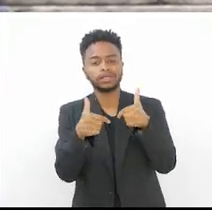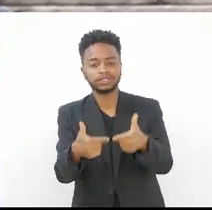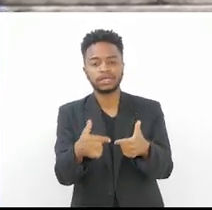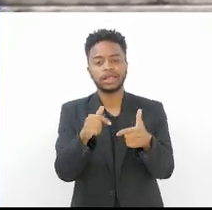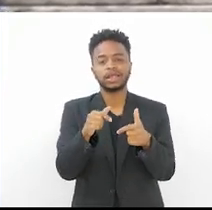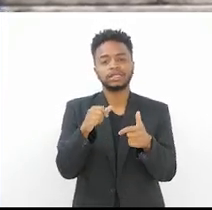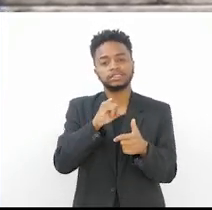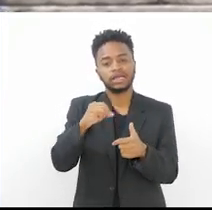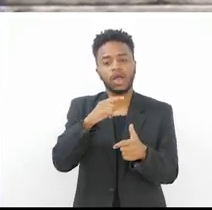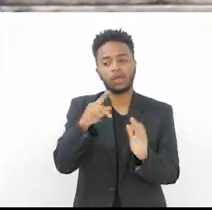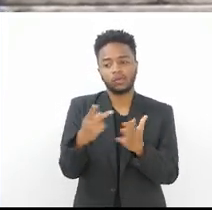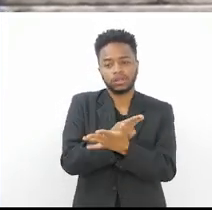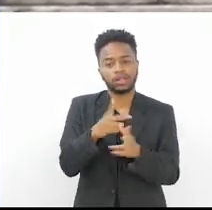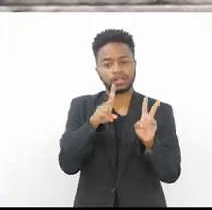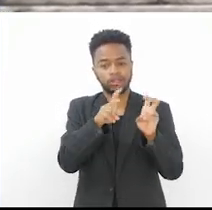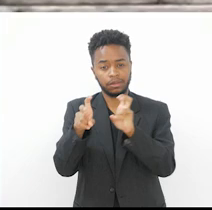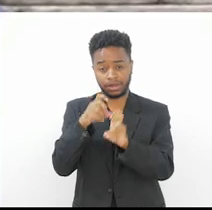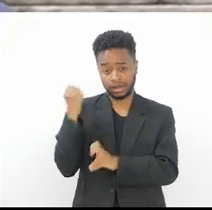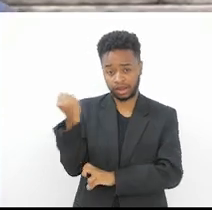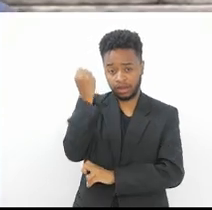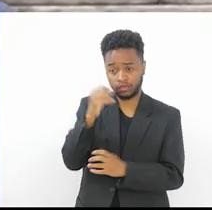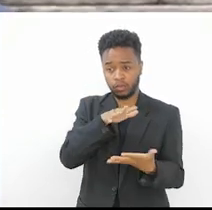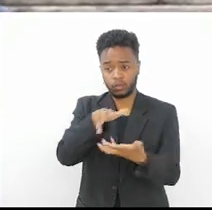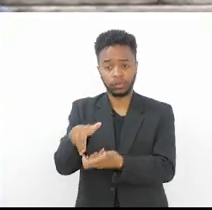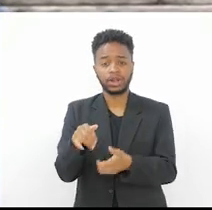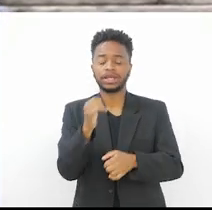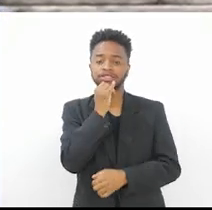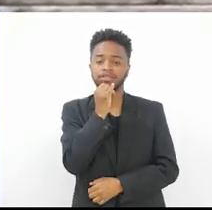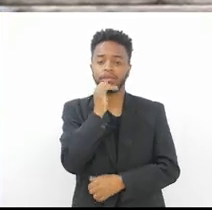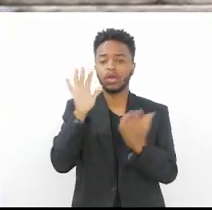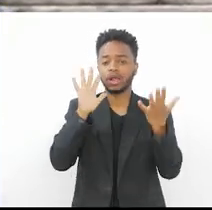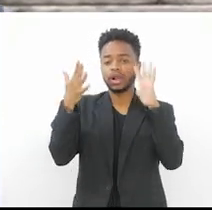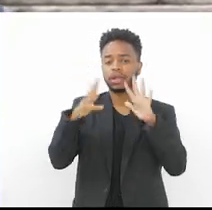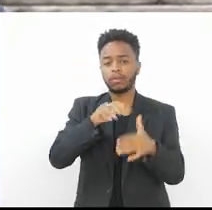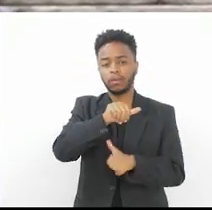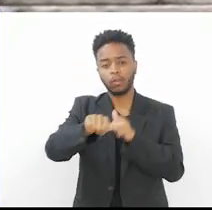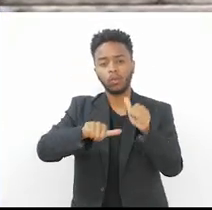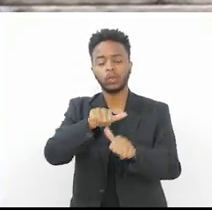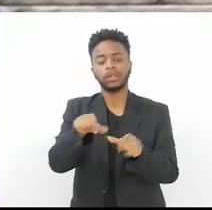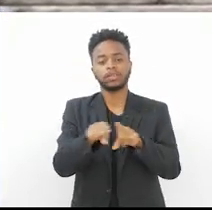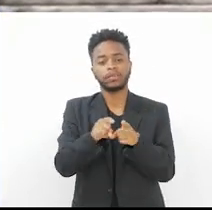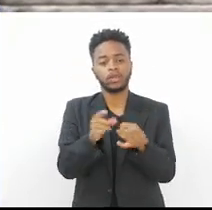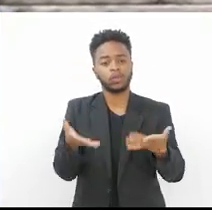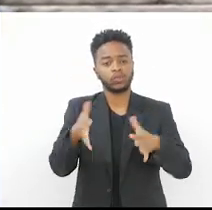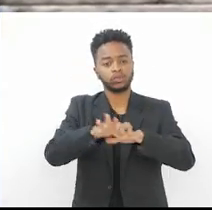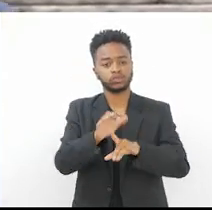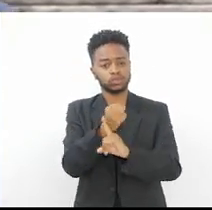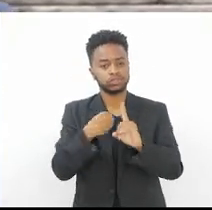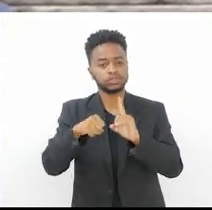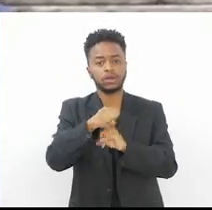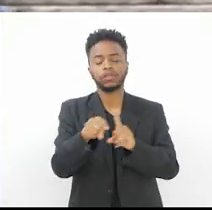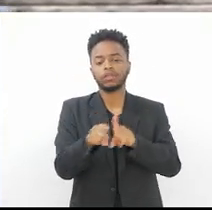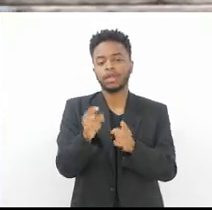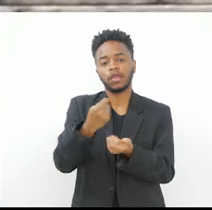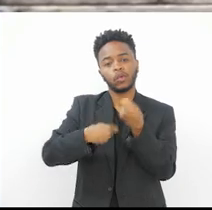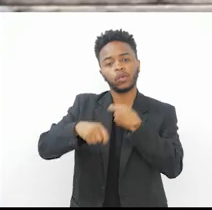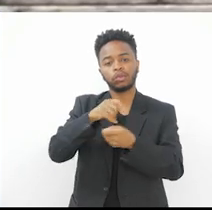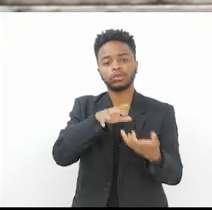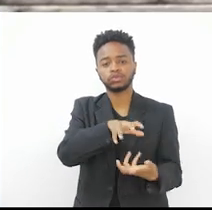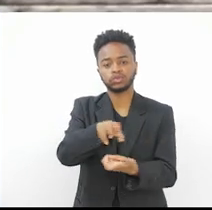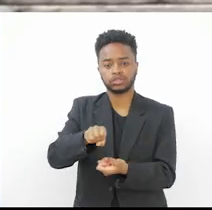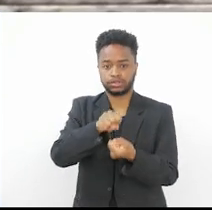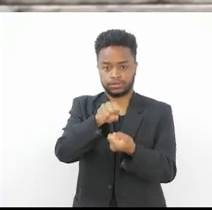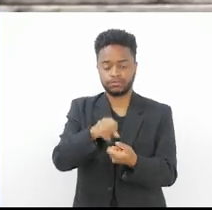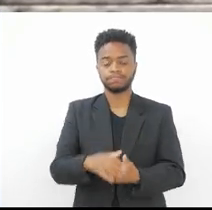questões sérias que estão acontecendo no mundo, como mudanças climáticas, a inclusão social, economia sustentável, a